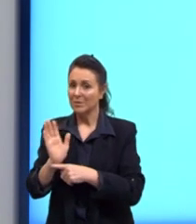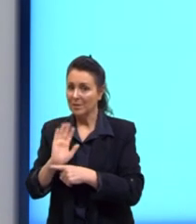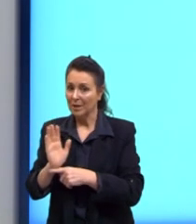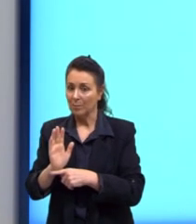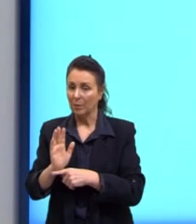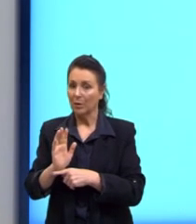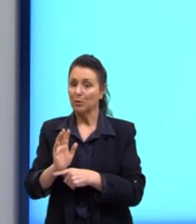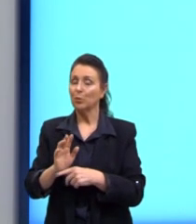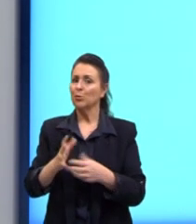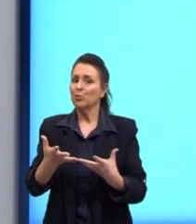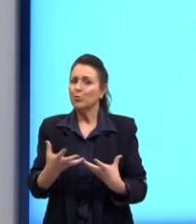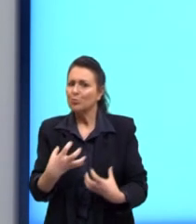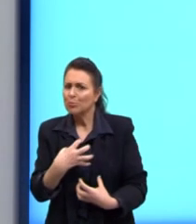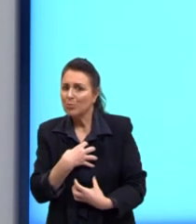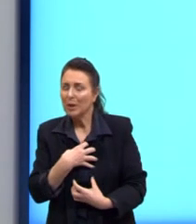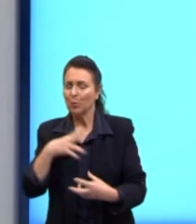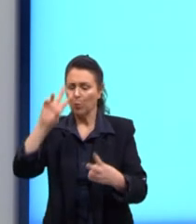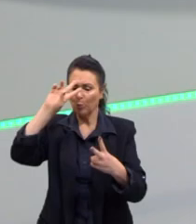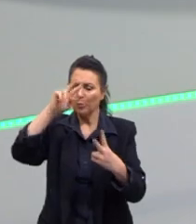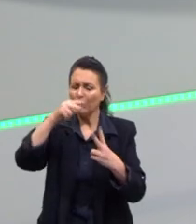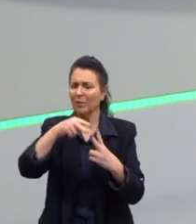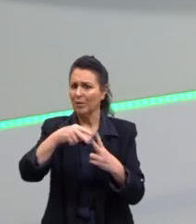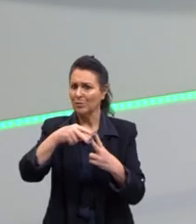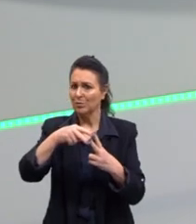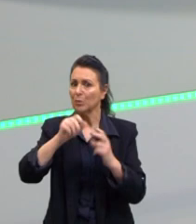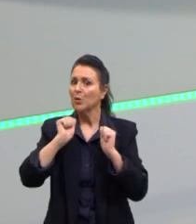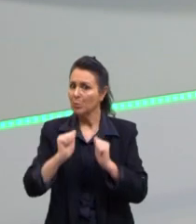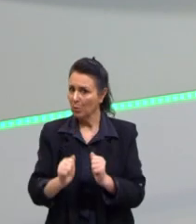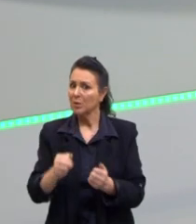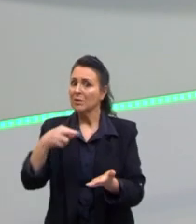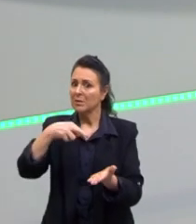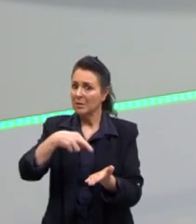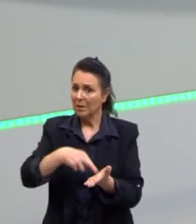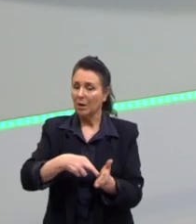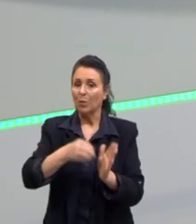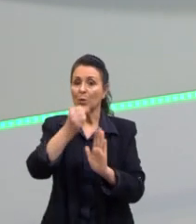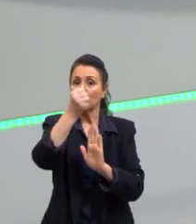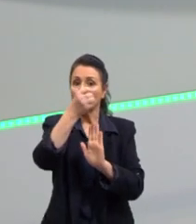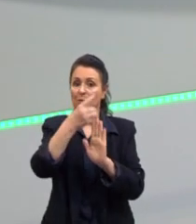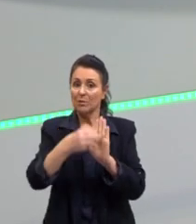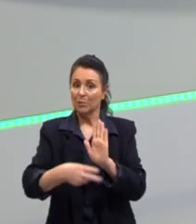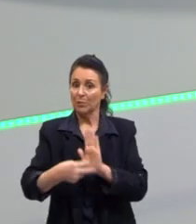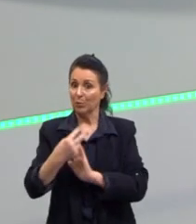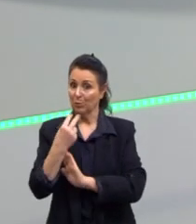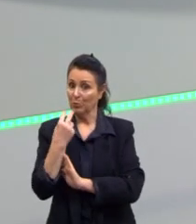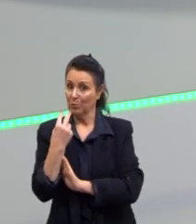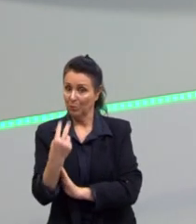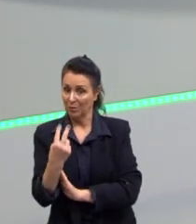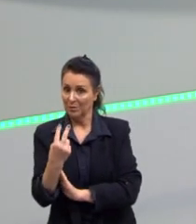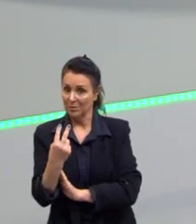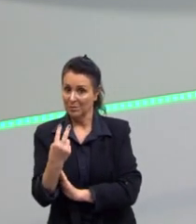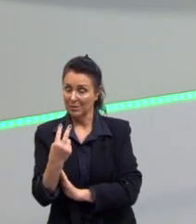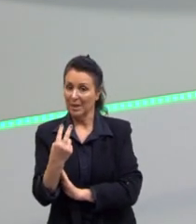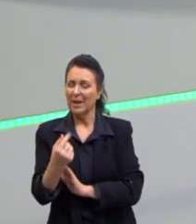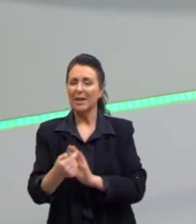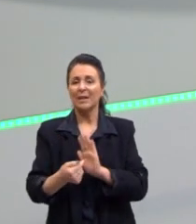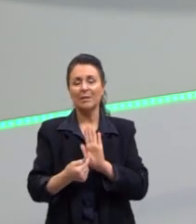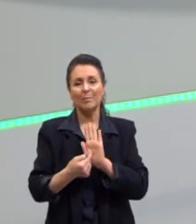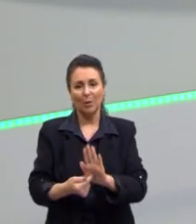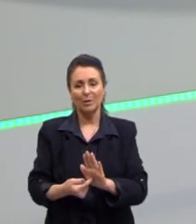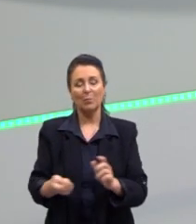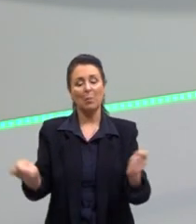hipotética que pode ser real. Então, já no desenvolvimento 2, ele nos dá uma possibilidade